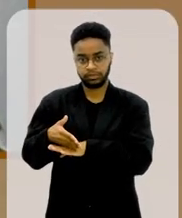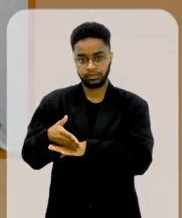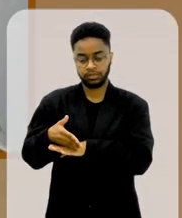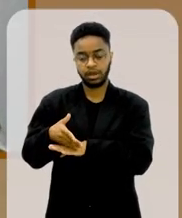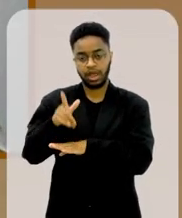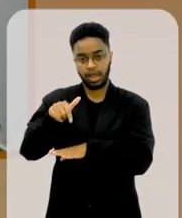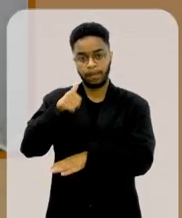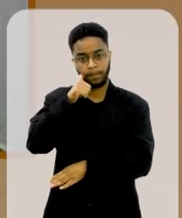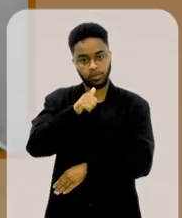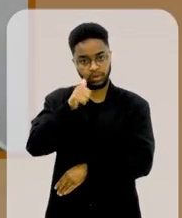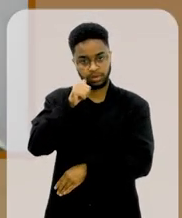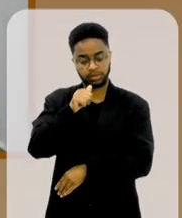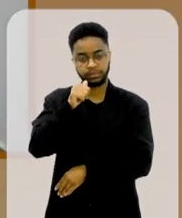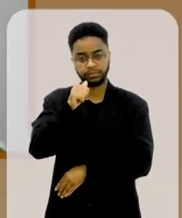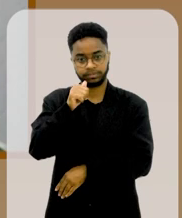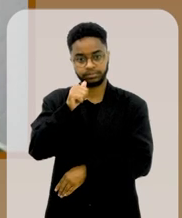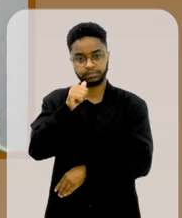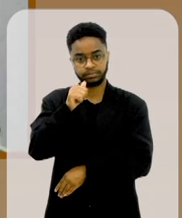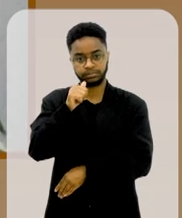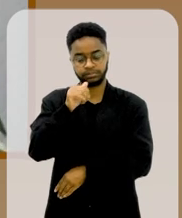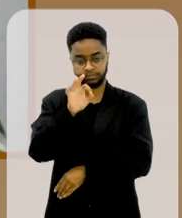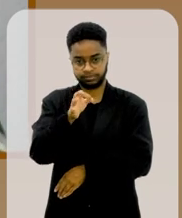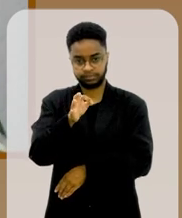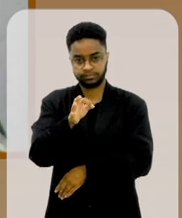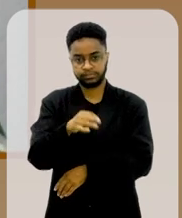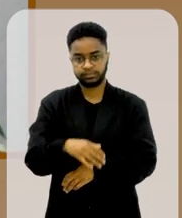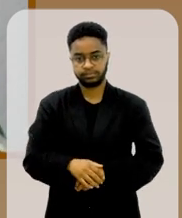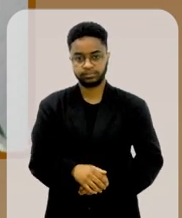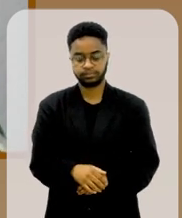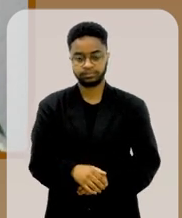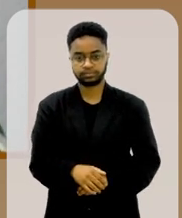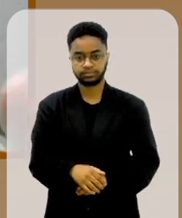formada por mulheres, né?